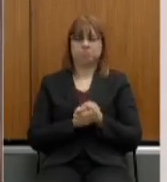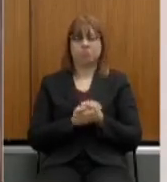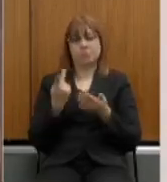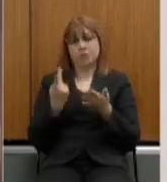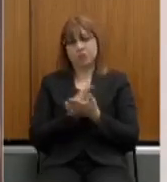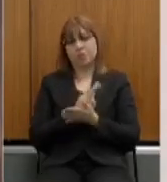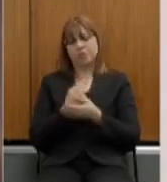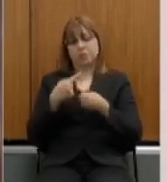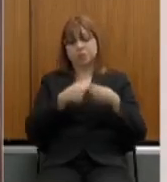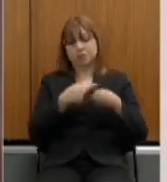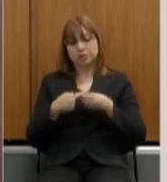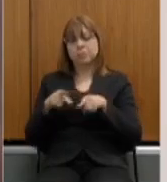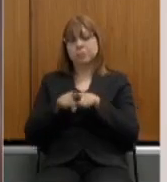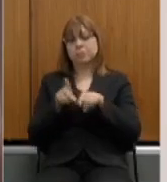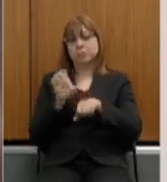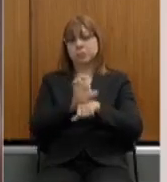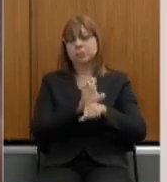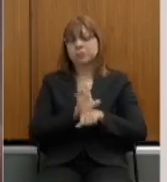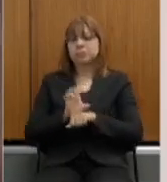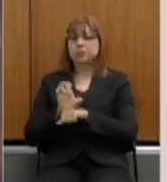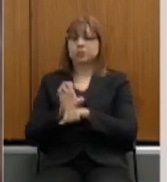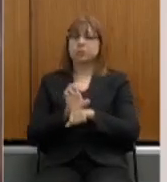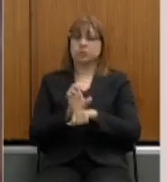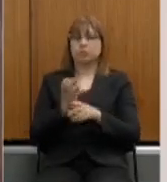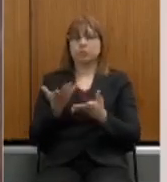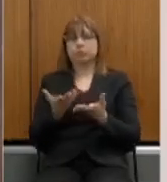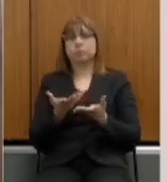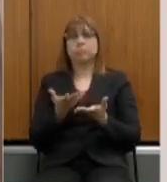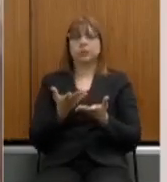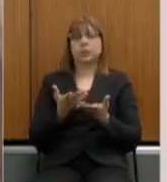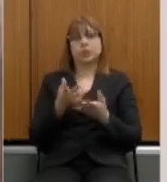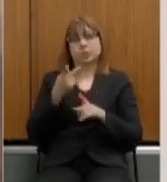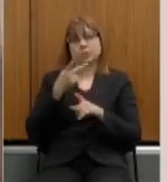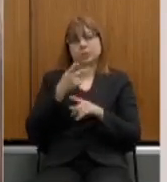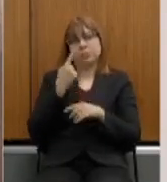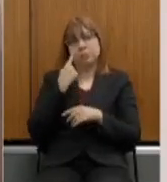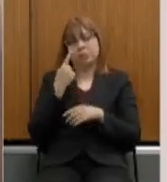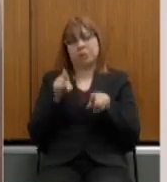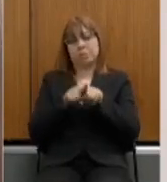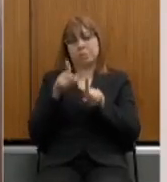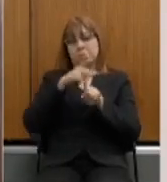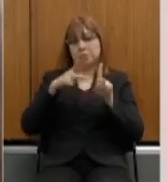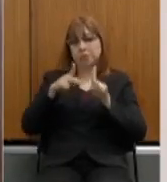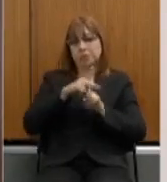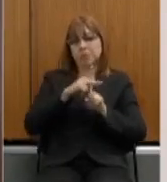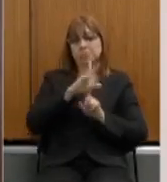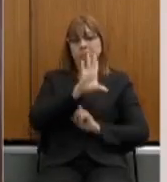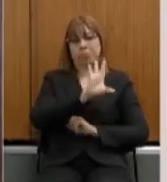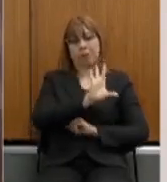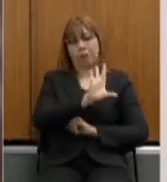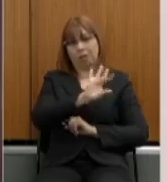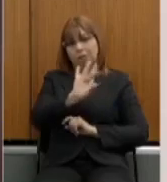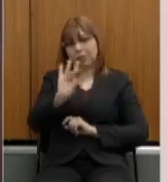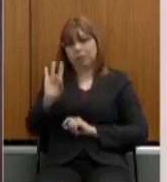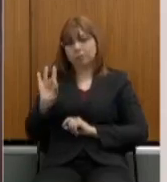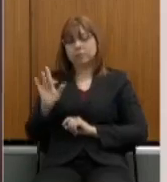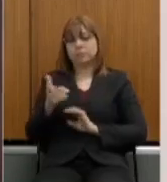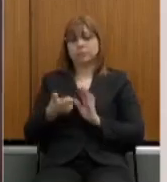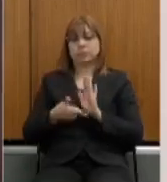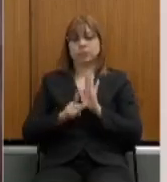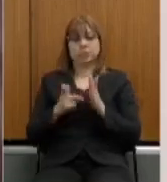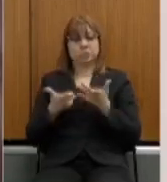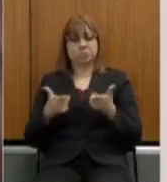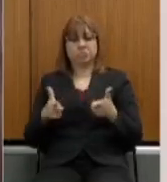inclusive engessava bastante a previdência local, não tinha nenhuma regra de escape,